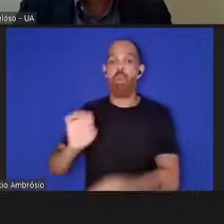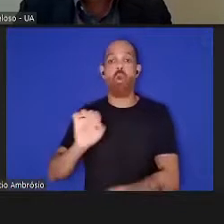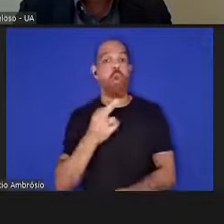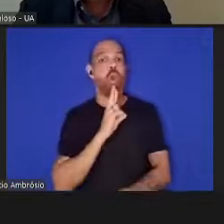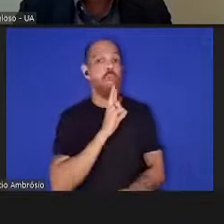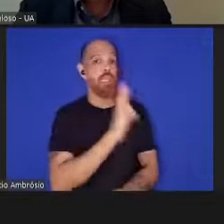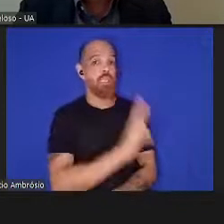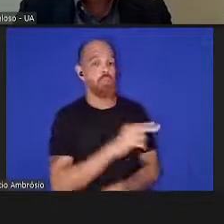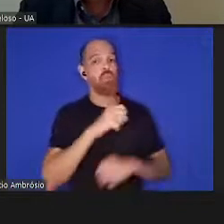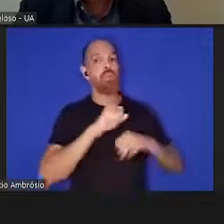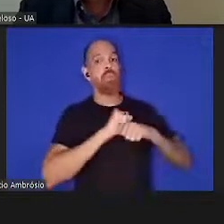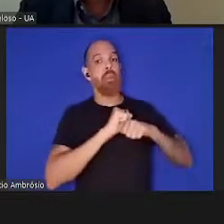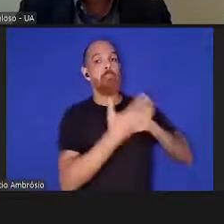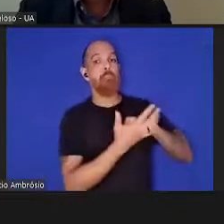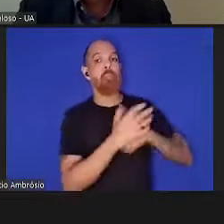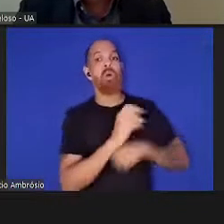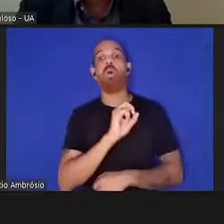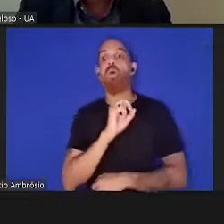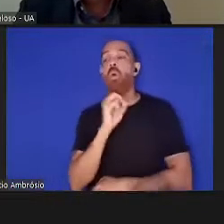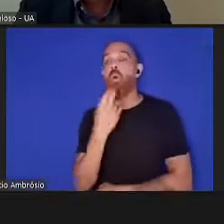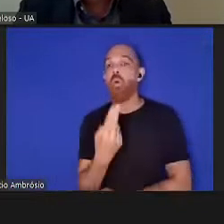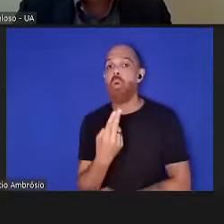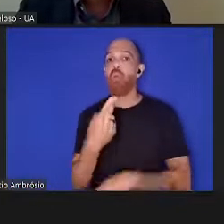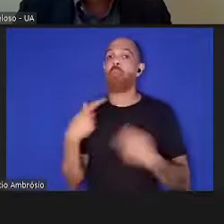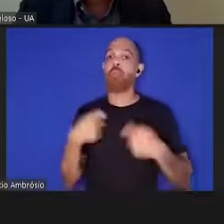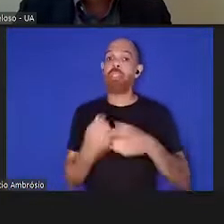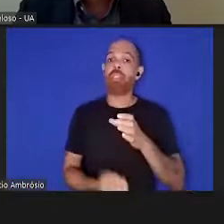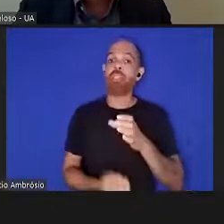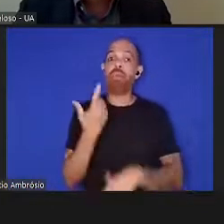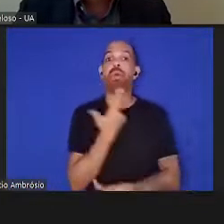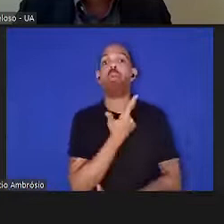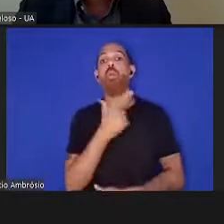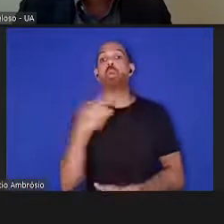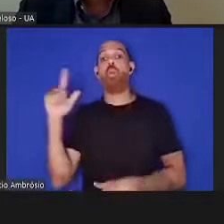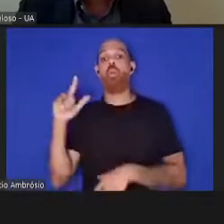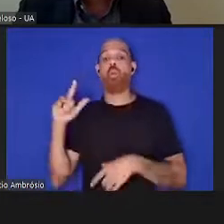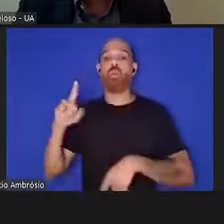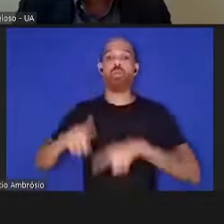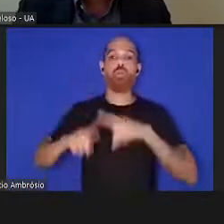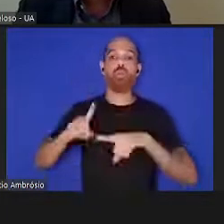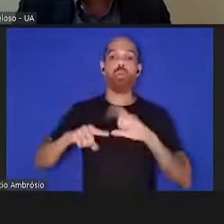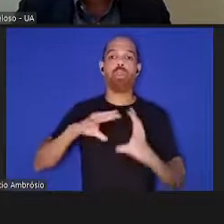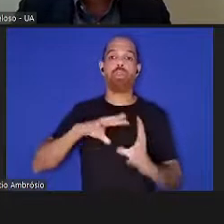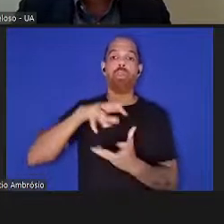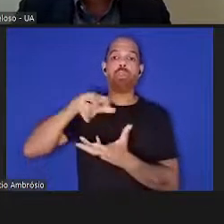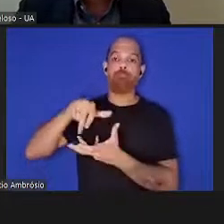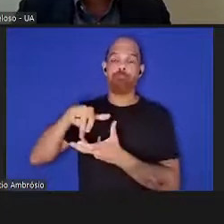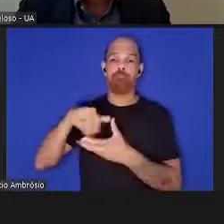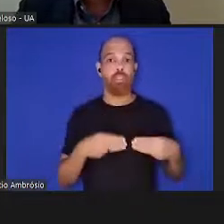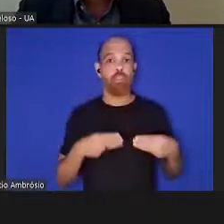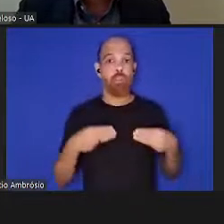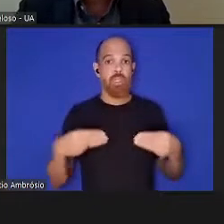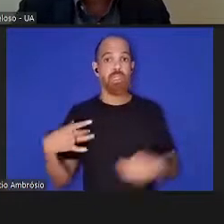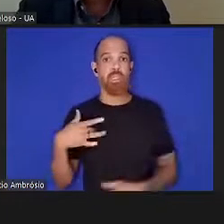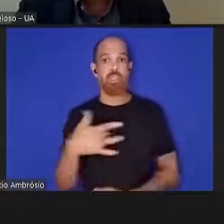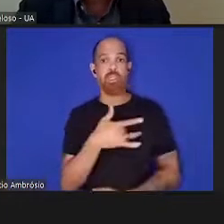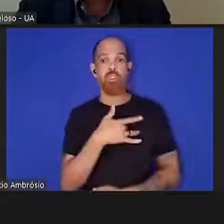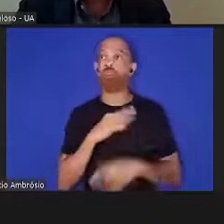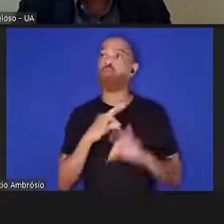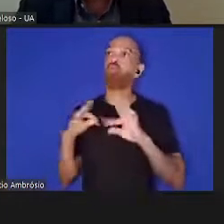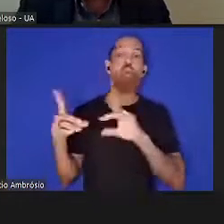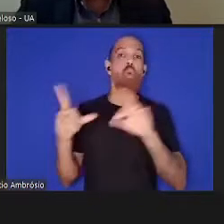pandemia, ou se nós temos que desenvolver um outro instrumento internacional. E os ministros da saúde de todo o mundo